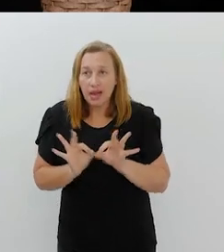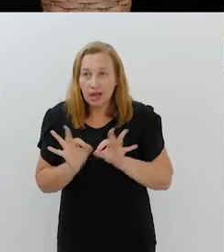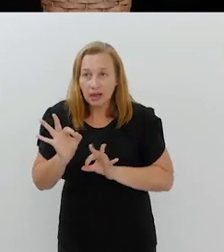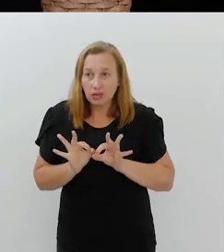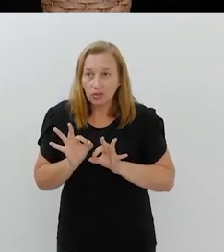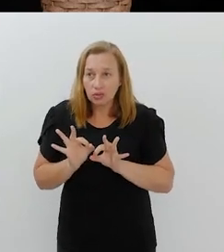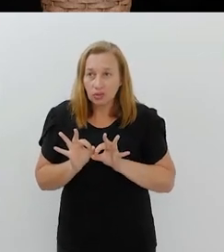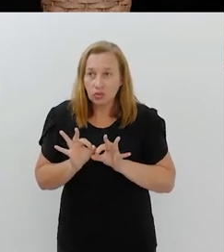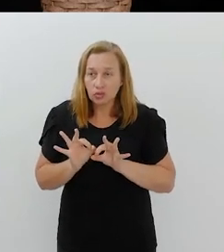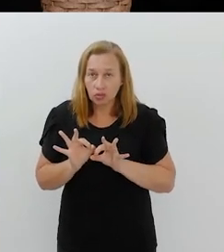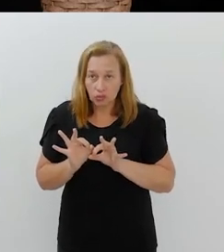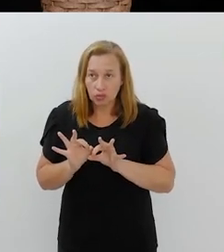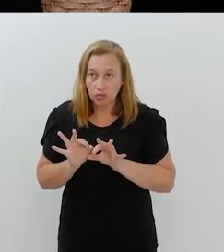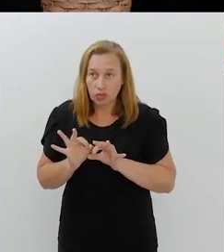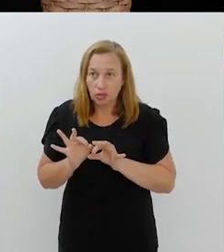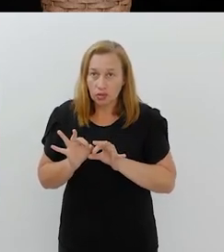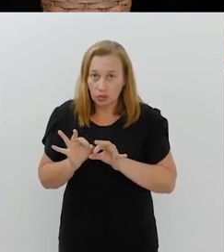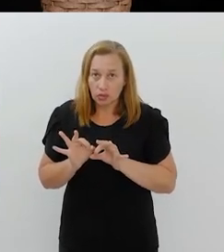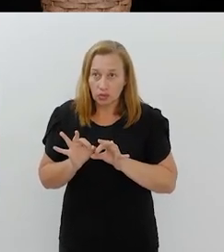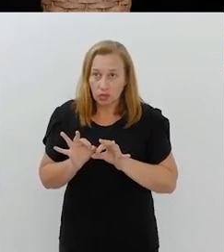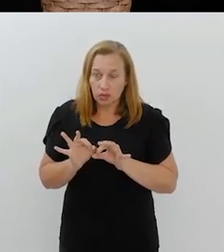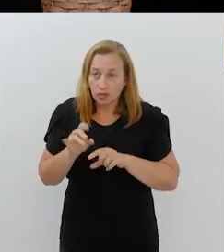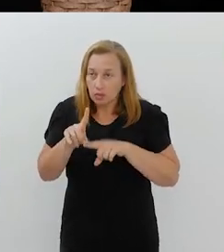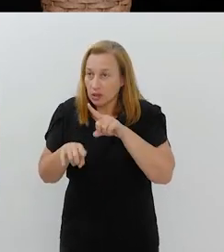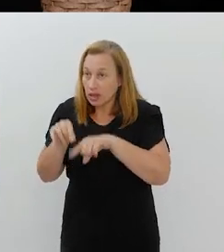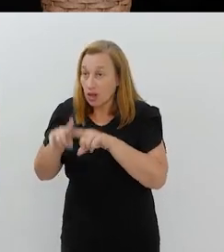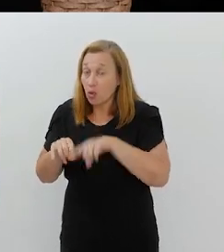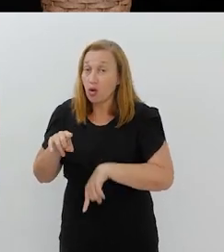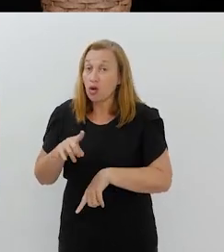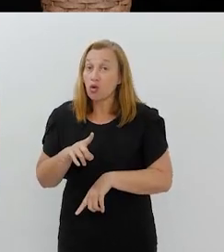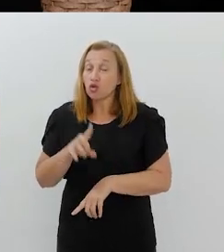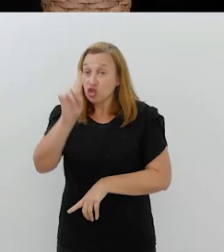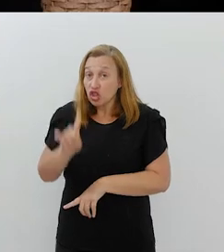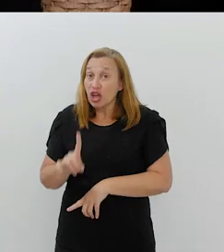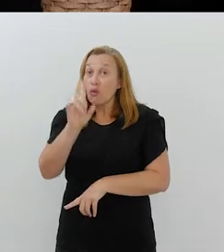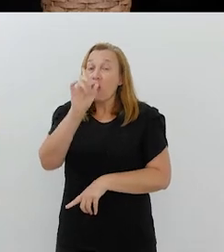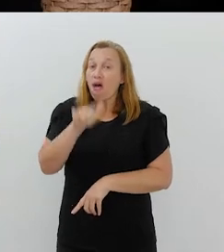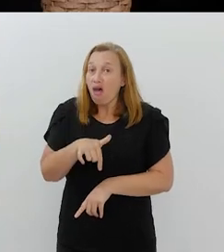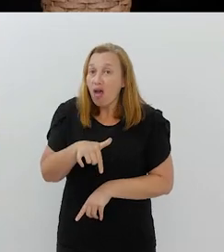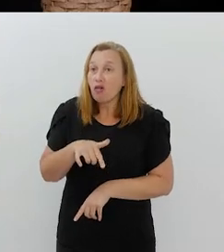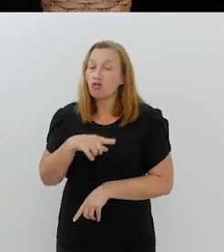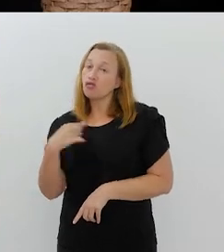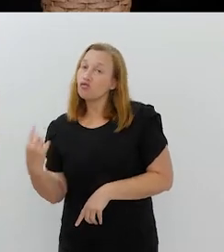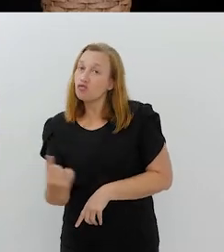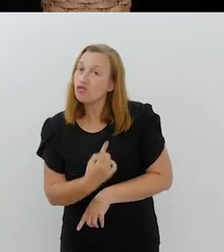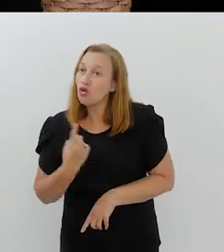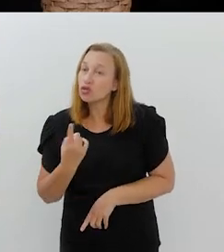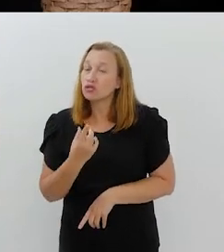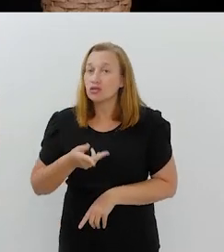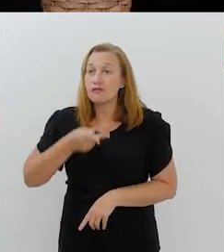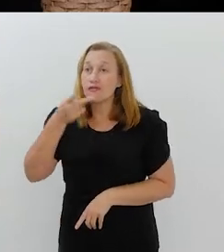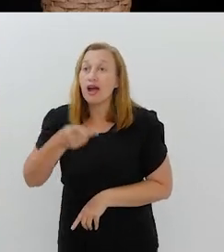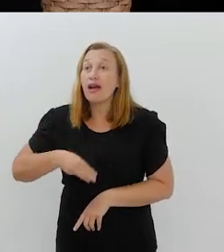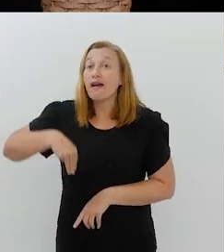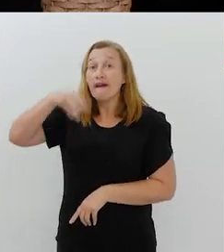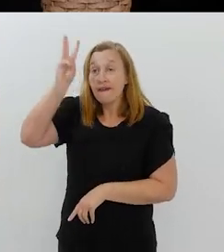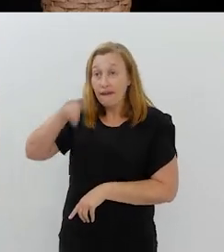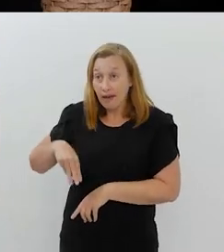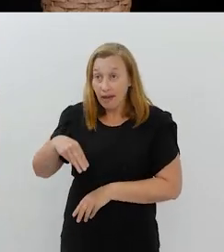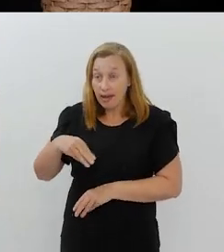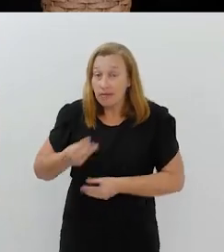esse material. Porque esse direito de fala é nosso. Porque quem